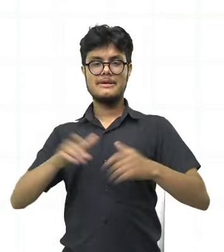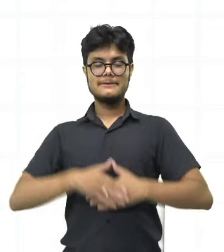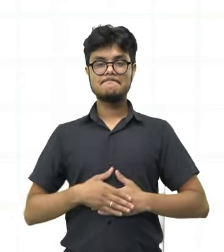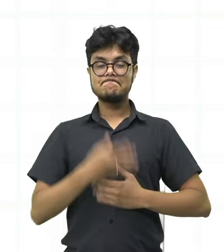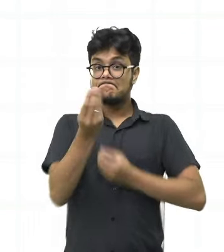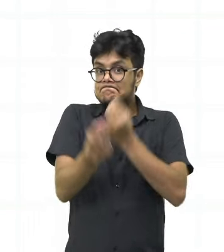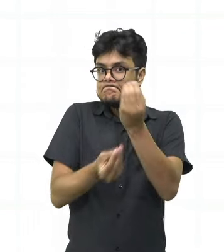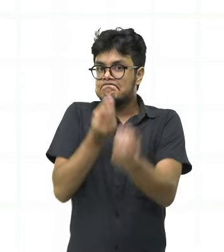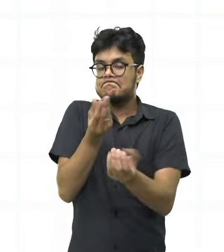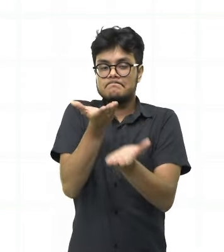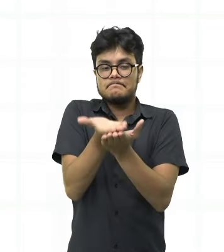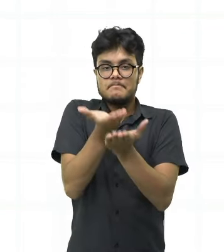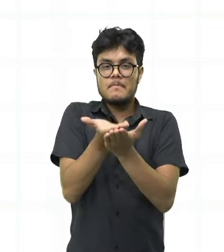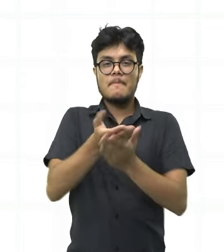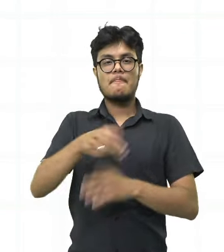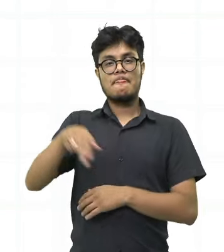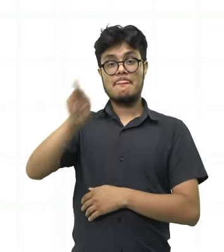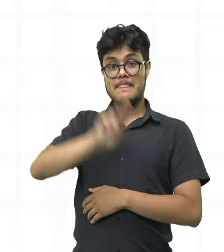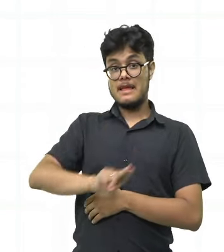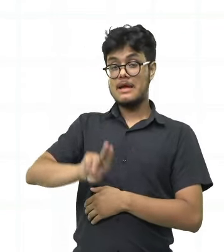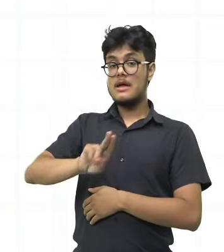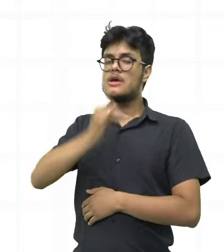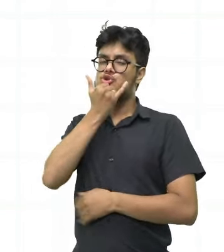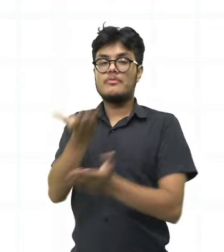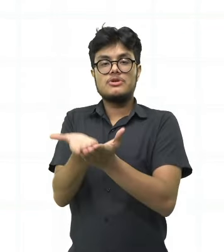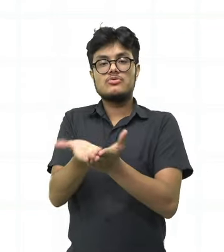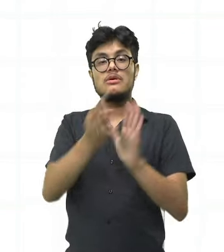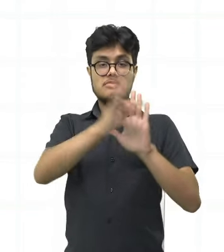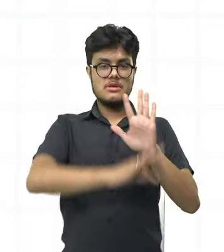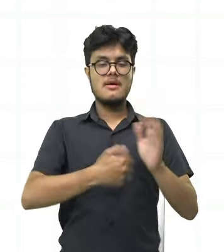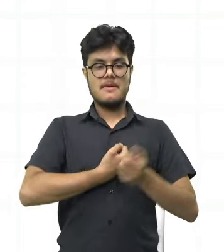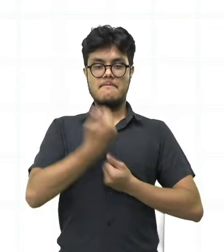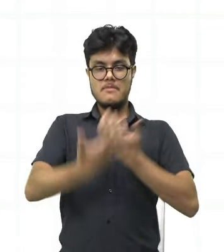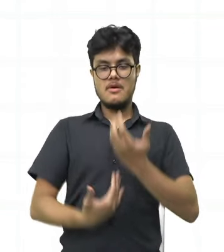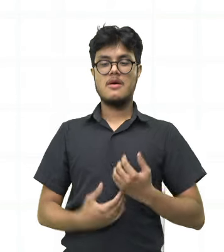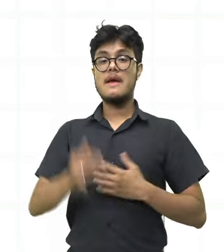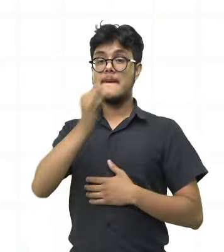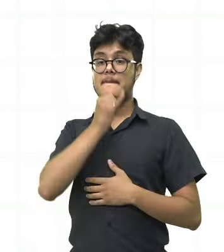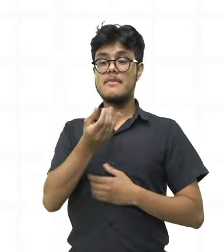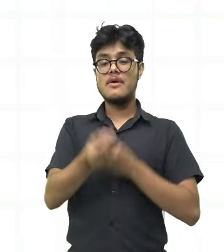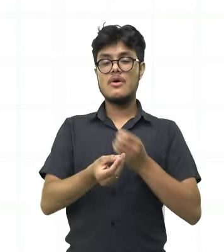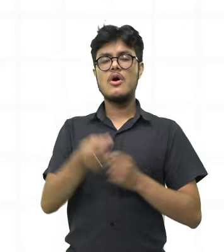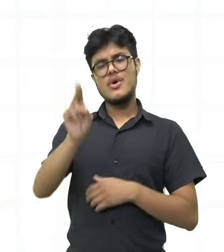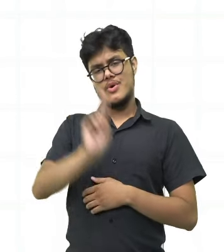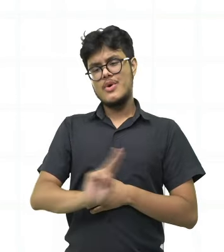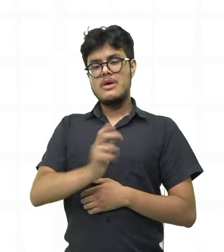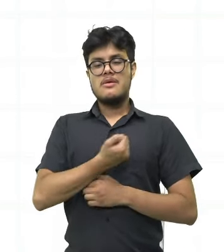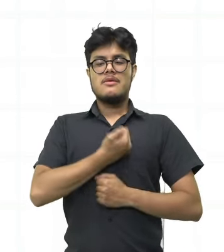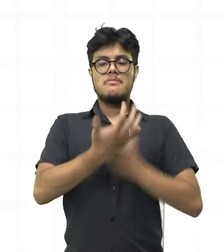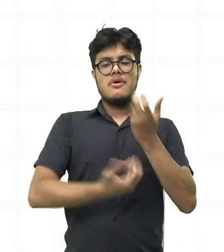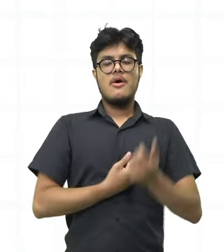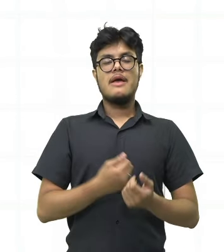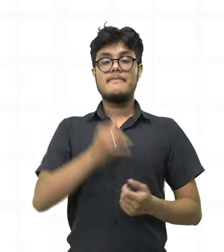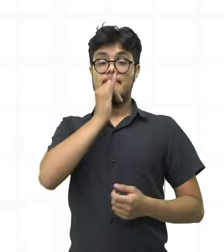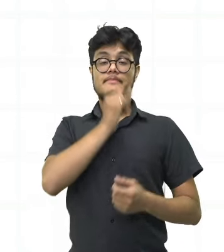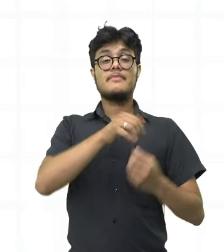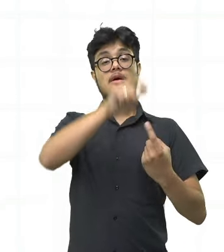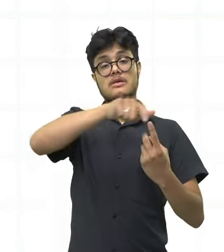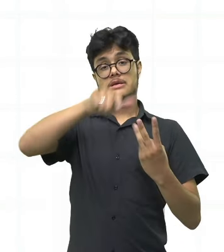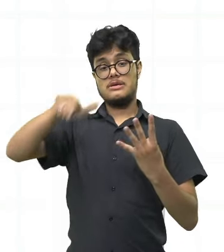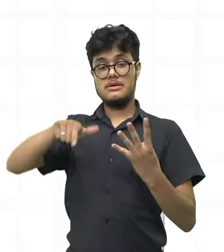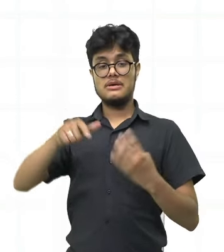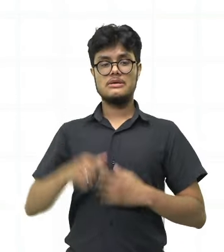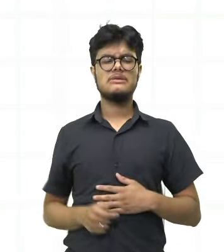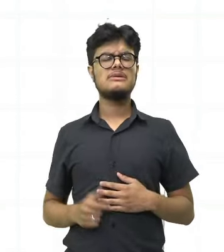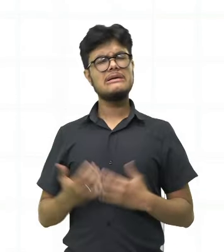como nós estamos falando de poema, agora vamos verificar as sílabas poéticas. Vamos ver, olha. Estou dizendo que